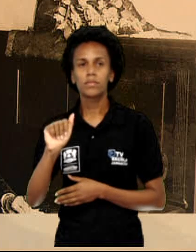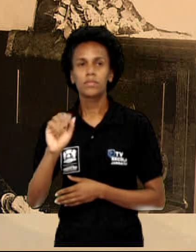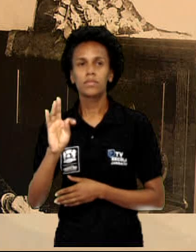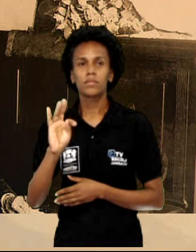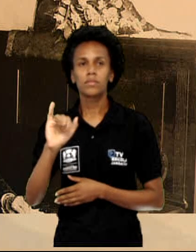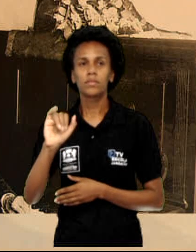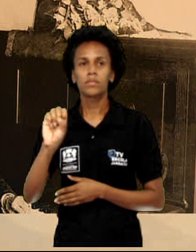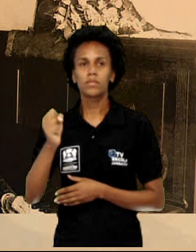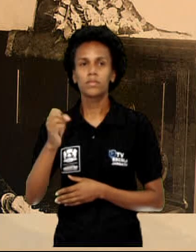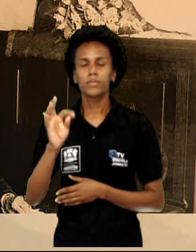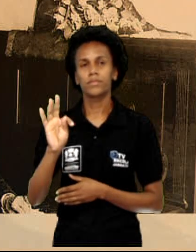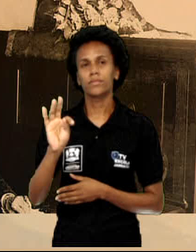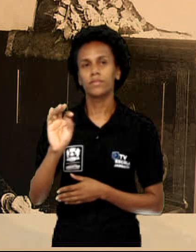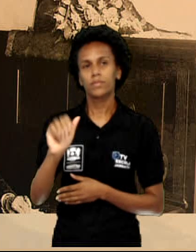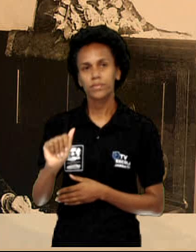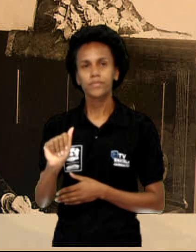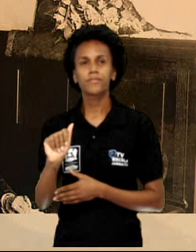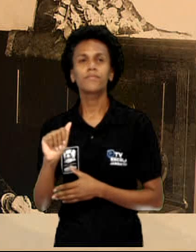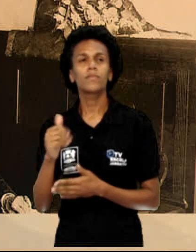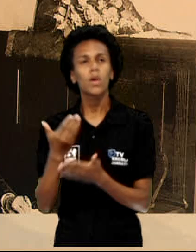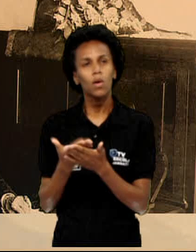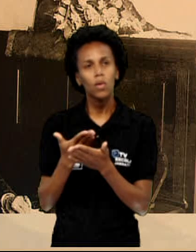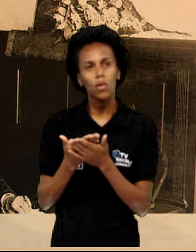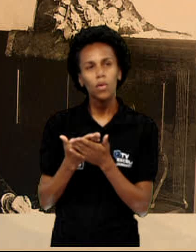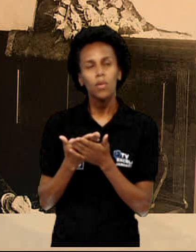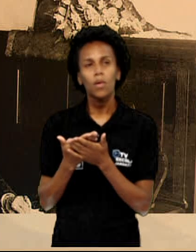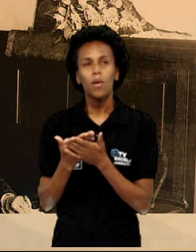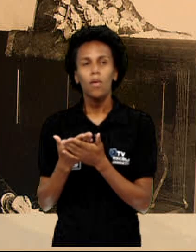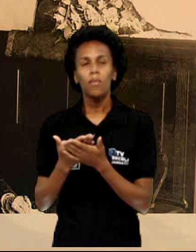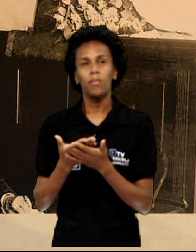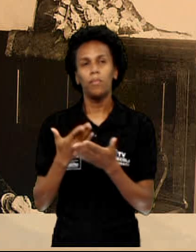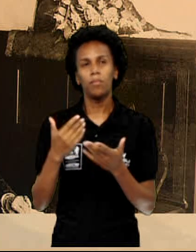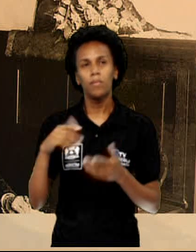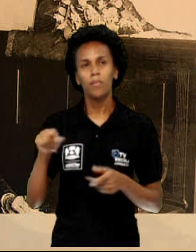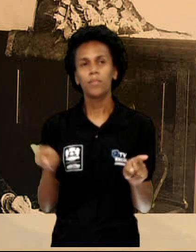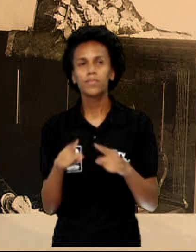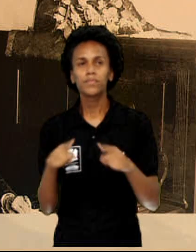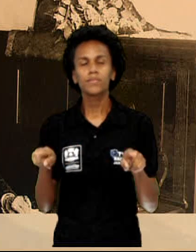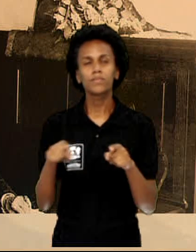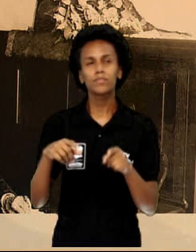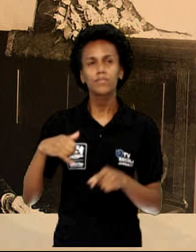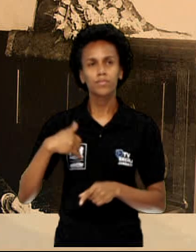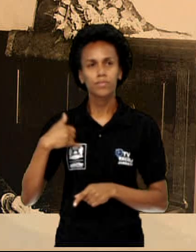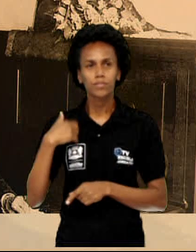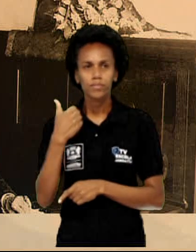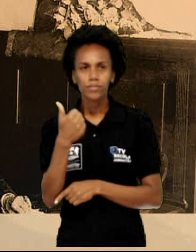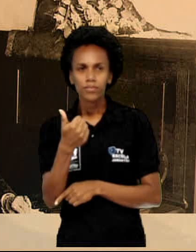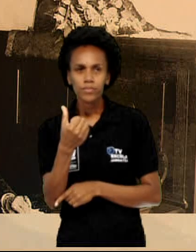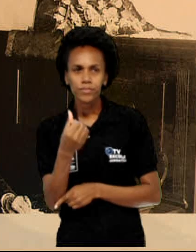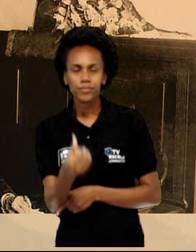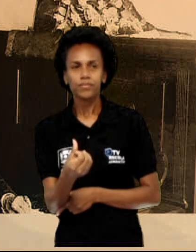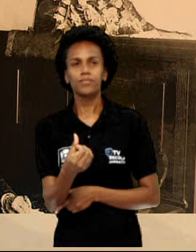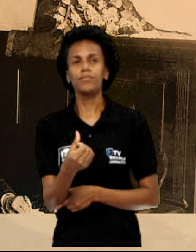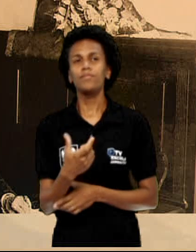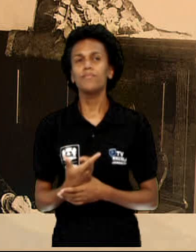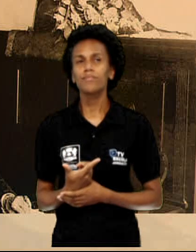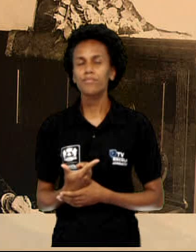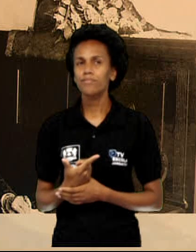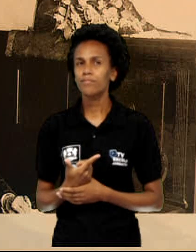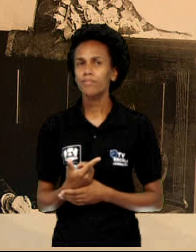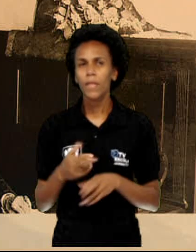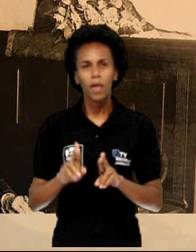música de 16 anos. A diferença de idade era muito grande e, temendo o preconceito,